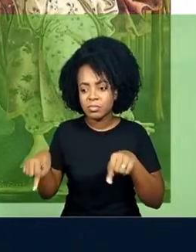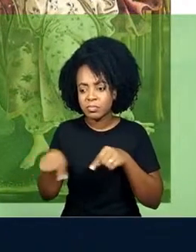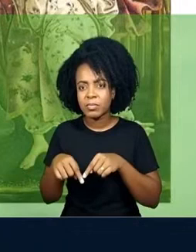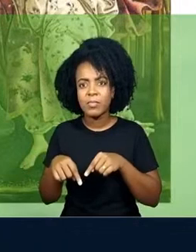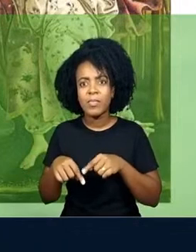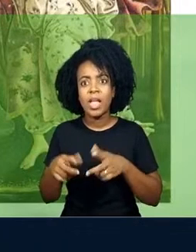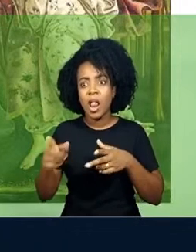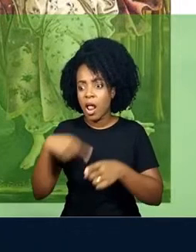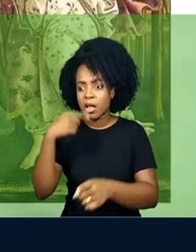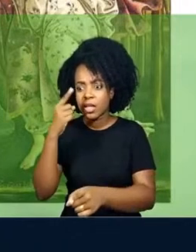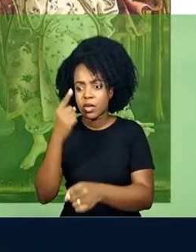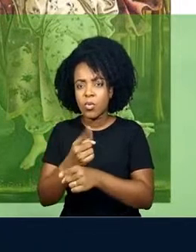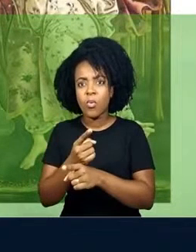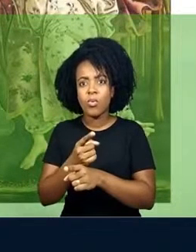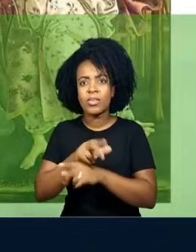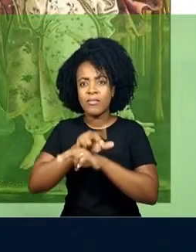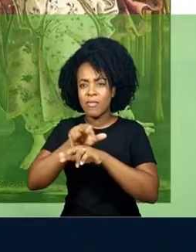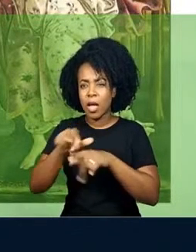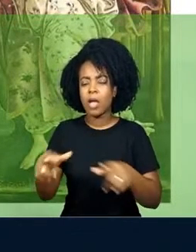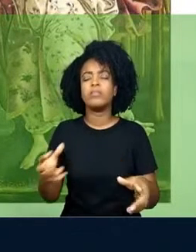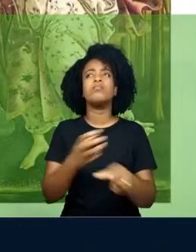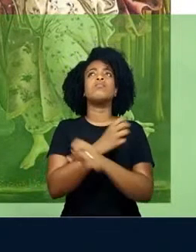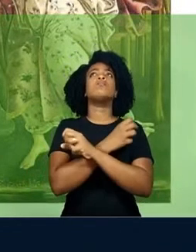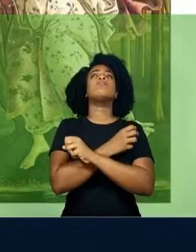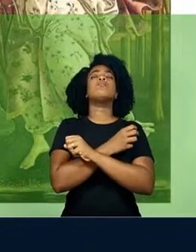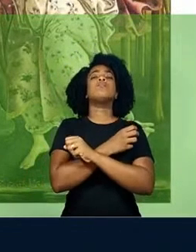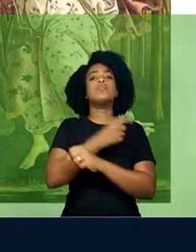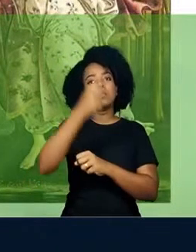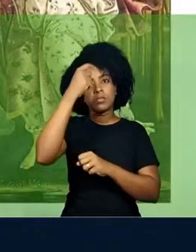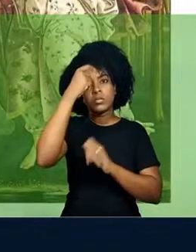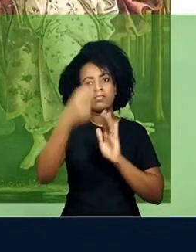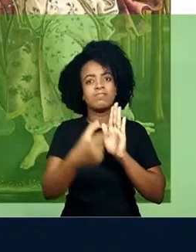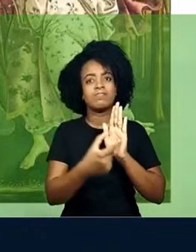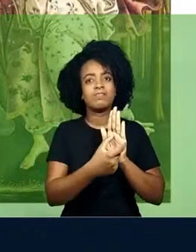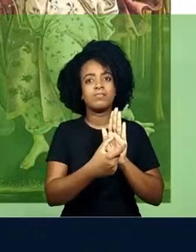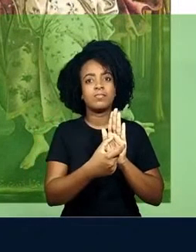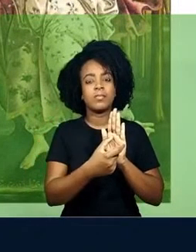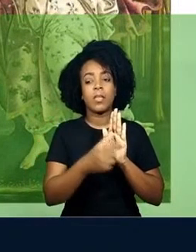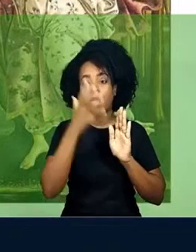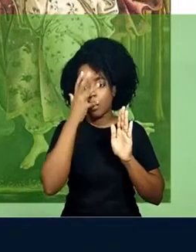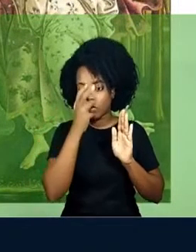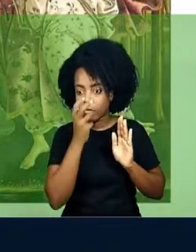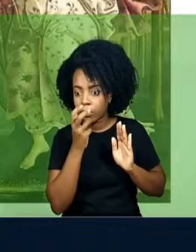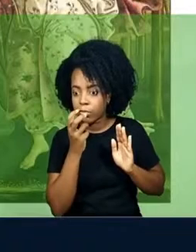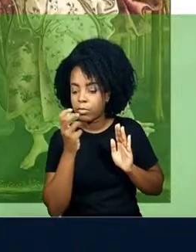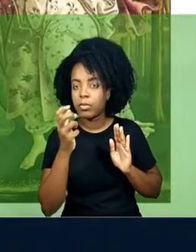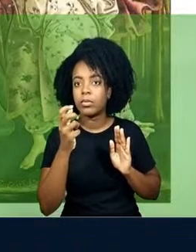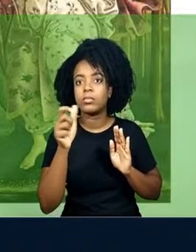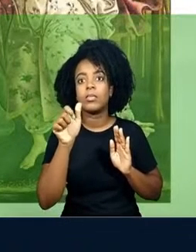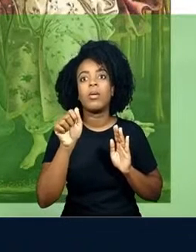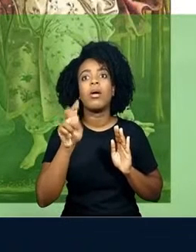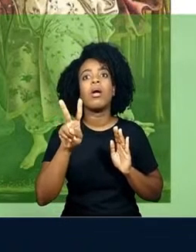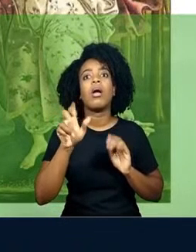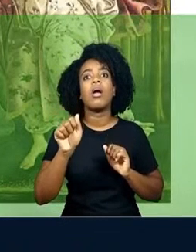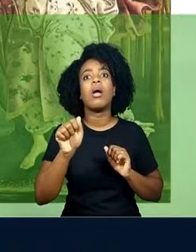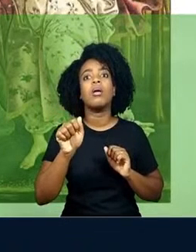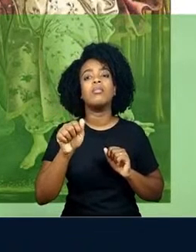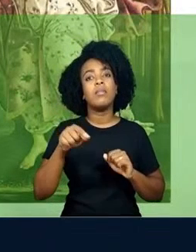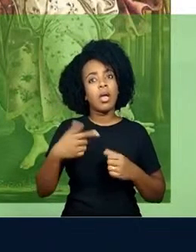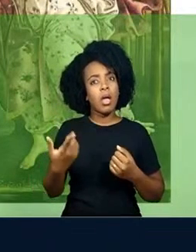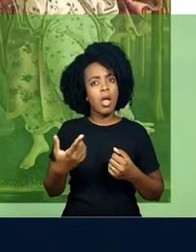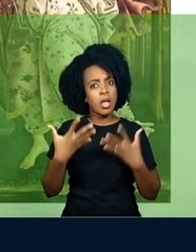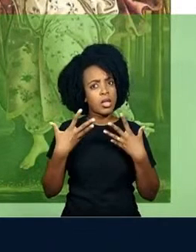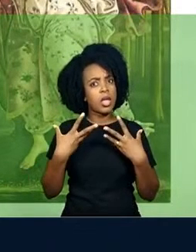corpos das outras inteligências artificiais. E talvez seduzido por Ava, se